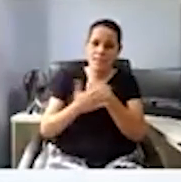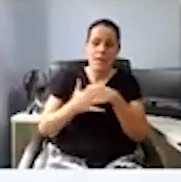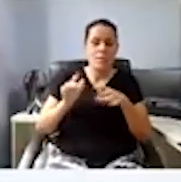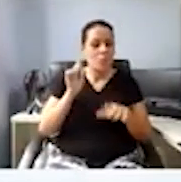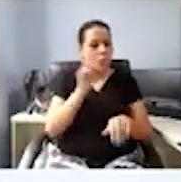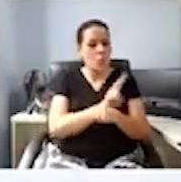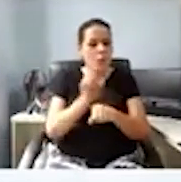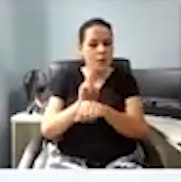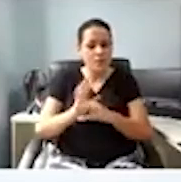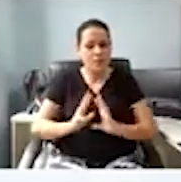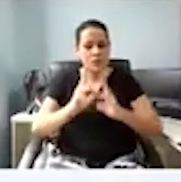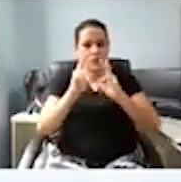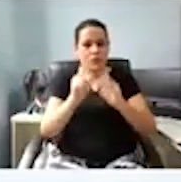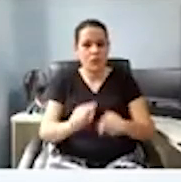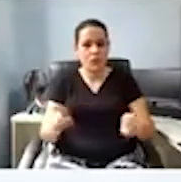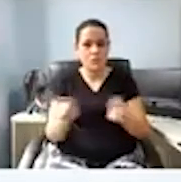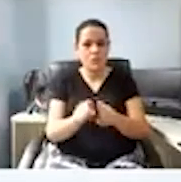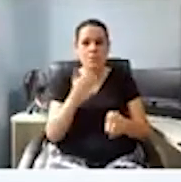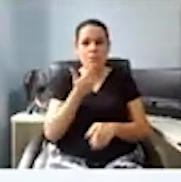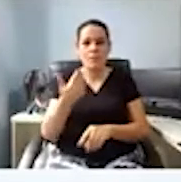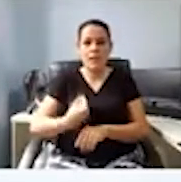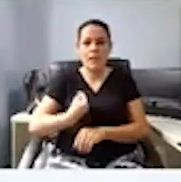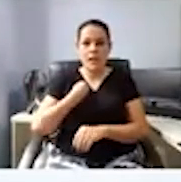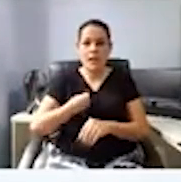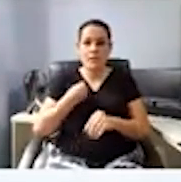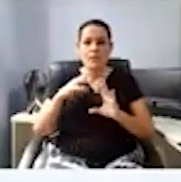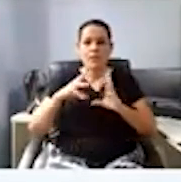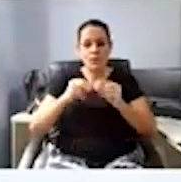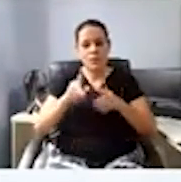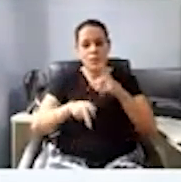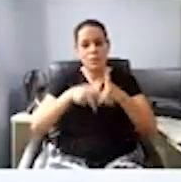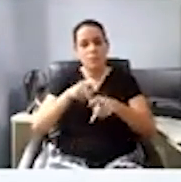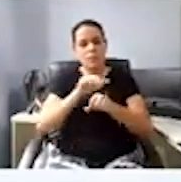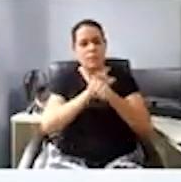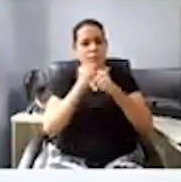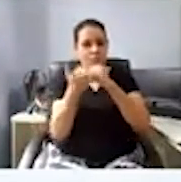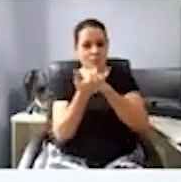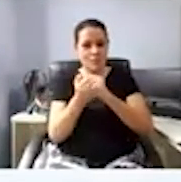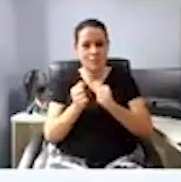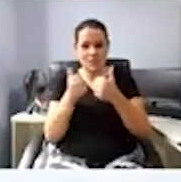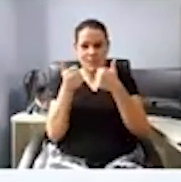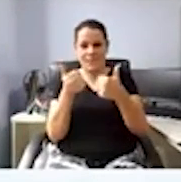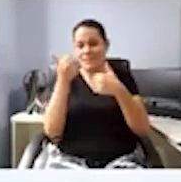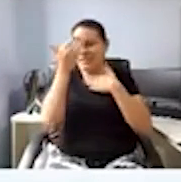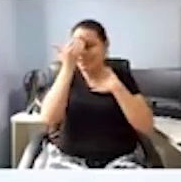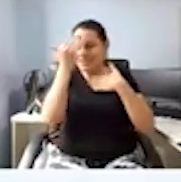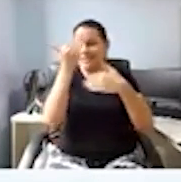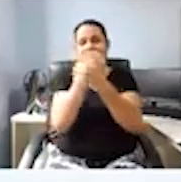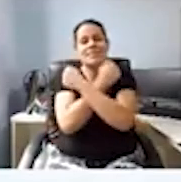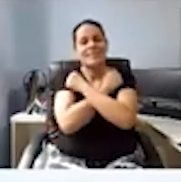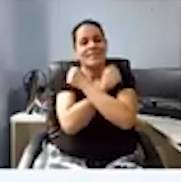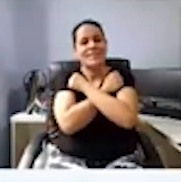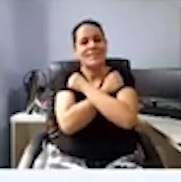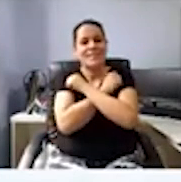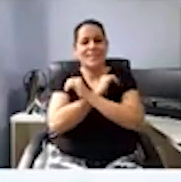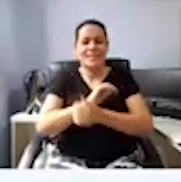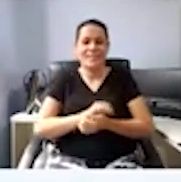deles, né? Garantindo uma condição melhor de vida para a população de São José dos Pinhais. Um grande abraço para você.